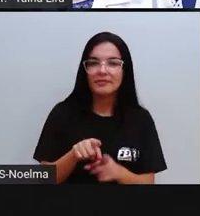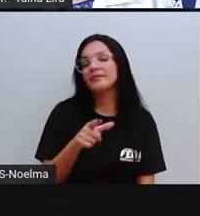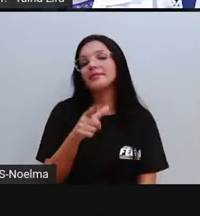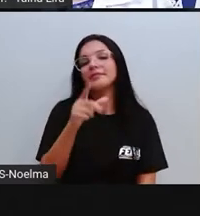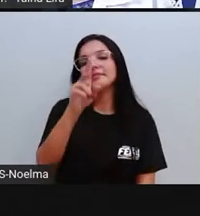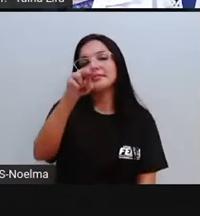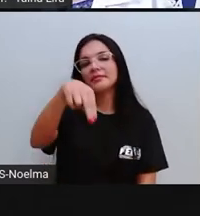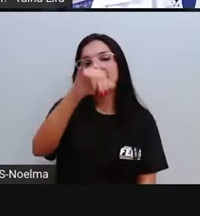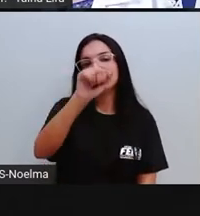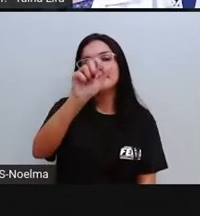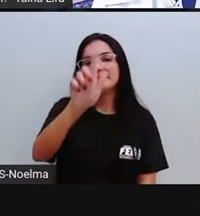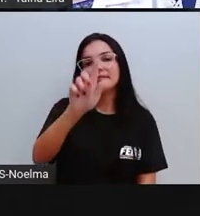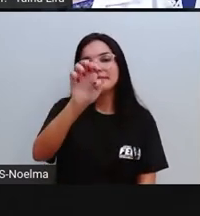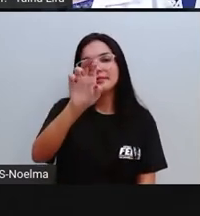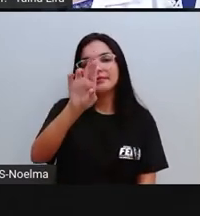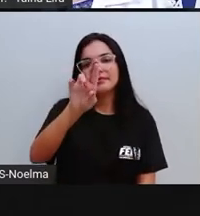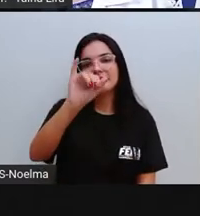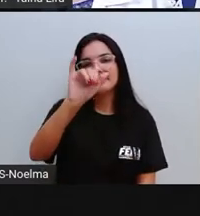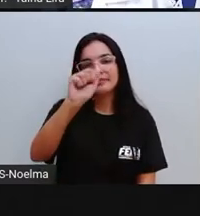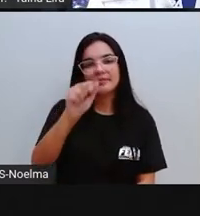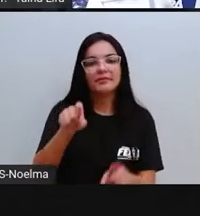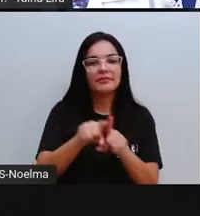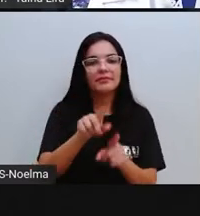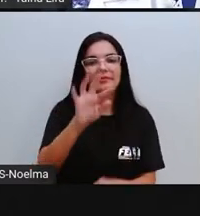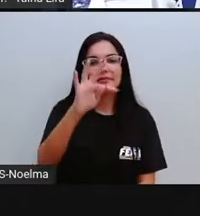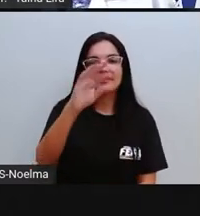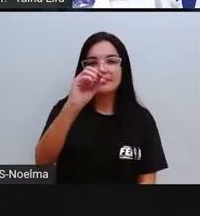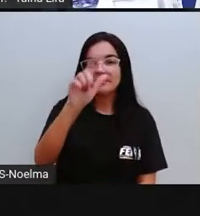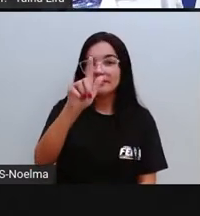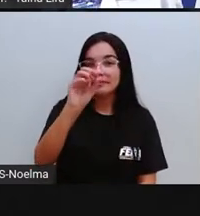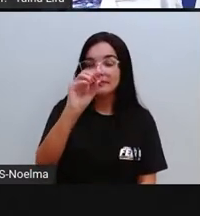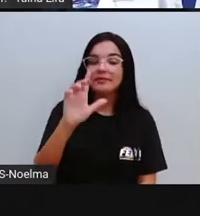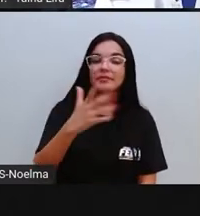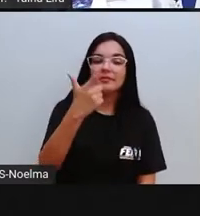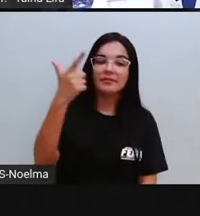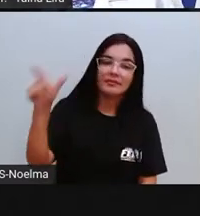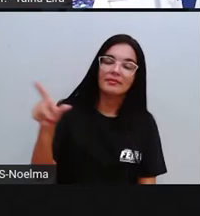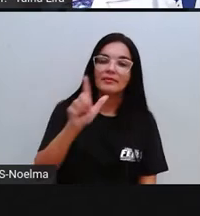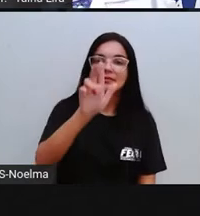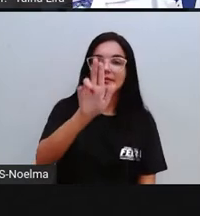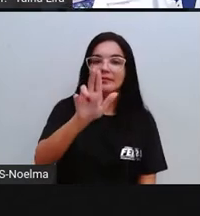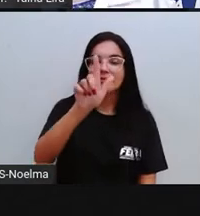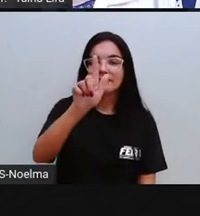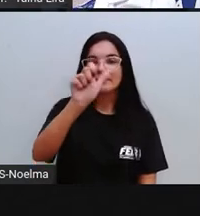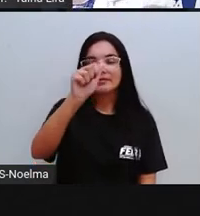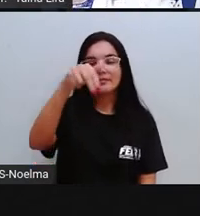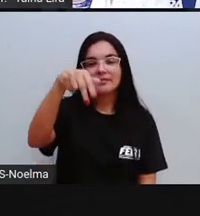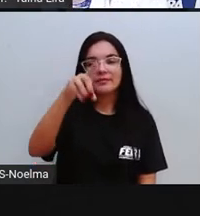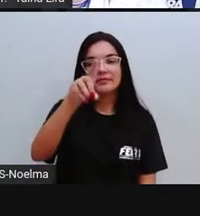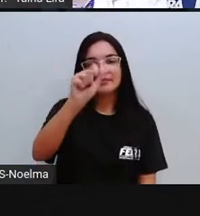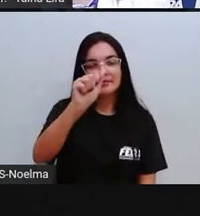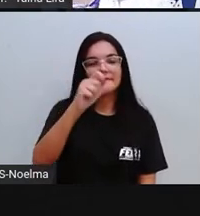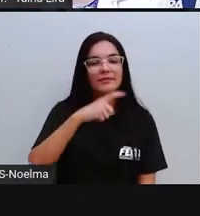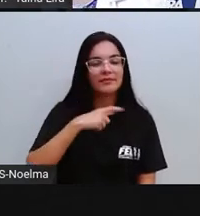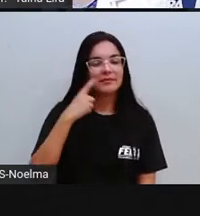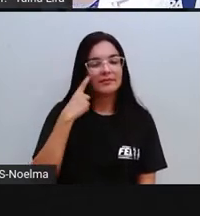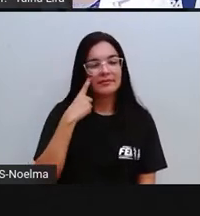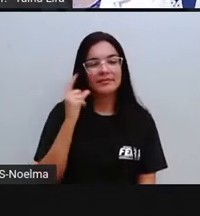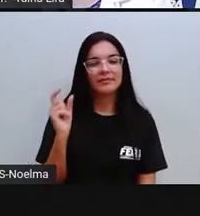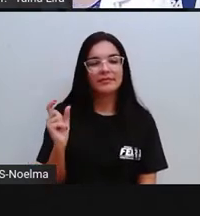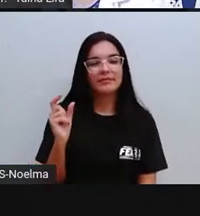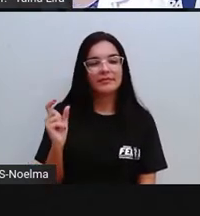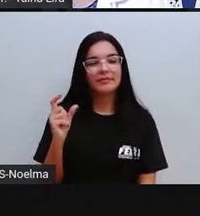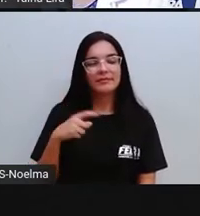Nigéria, Togo, Uganda. Observem, segundo ano, essas palavrinhas aí, que são os países